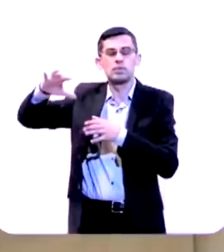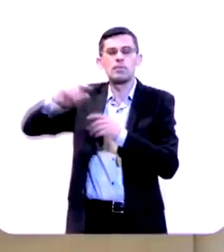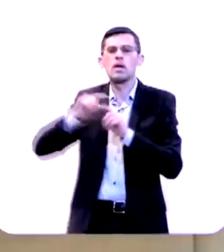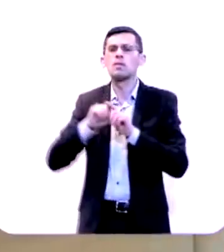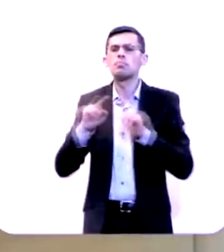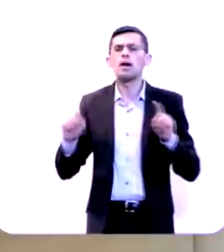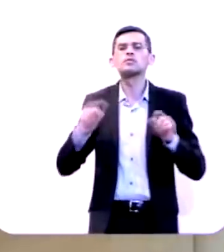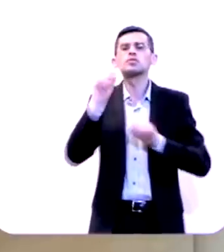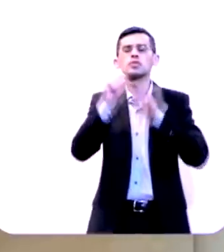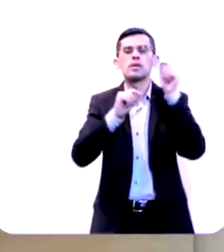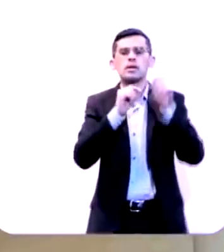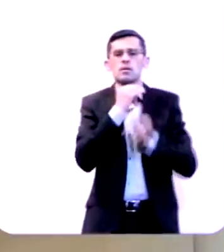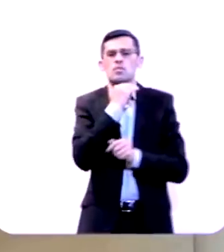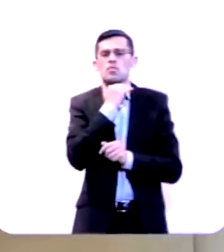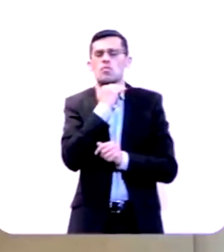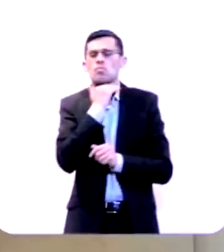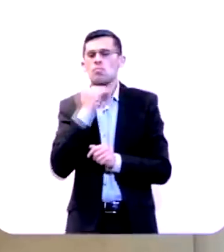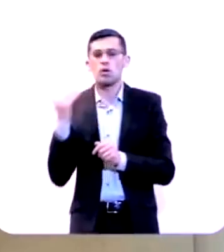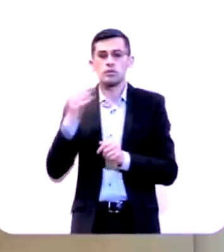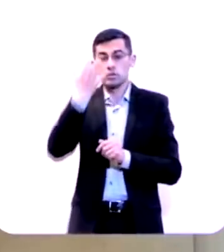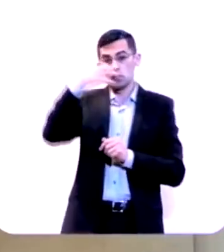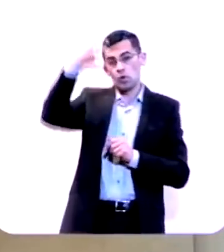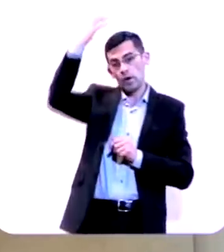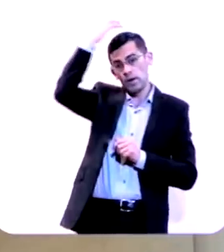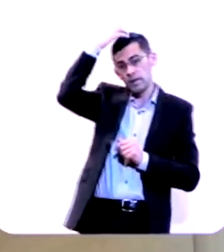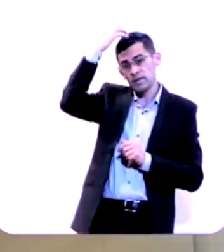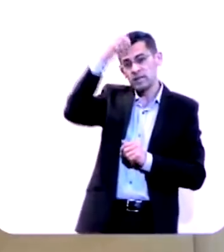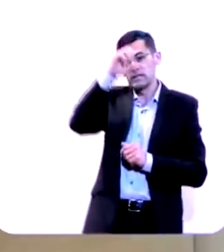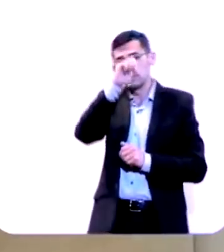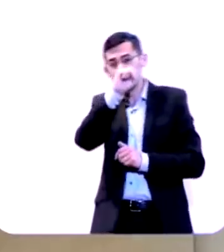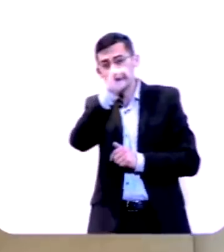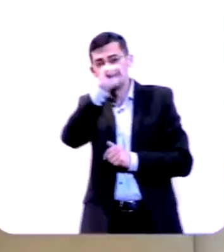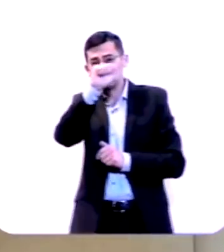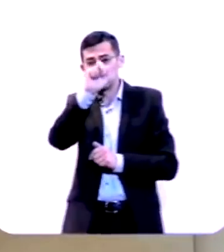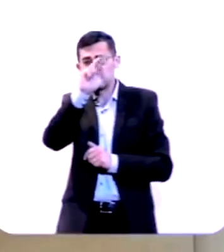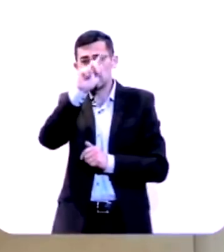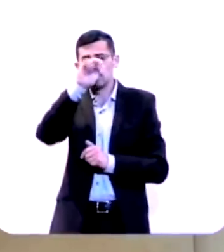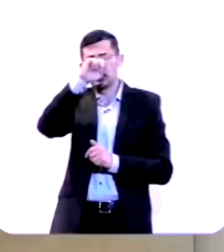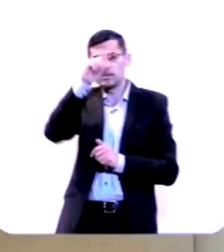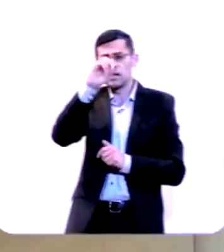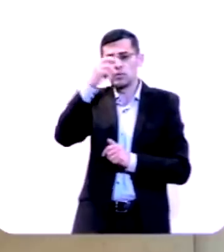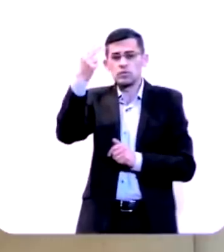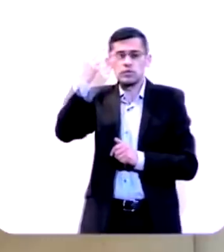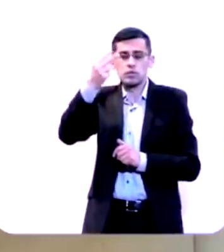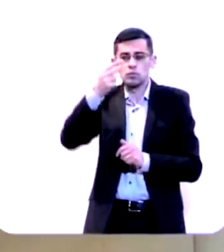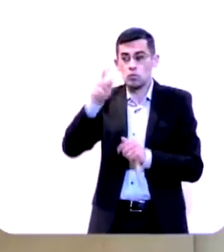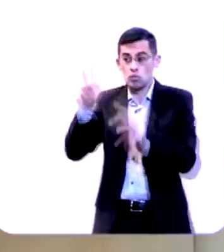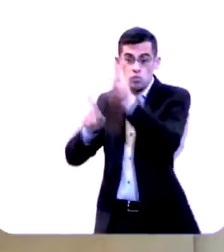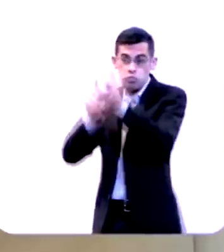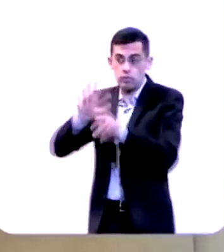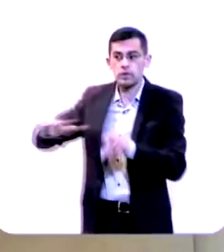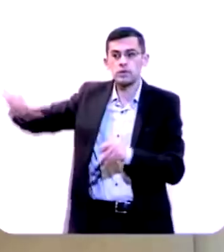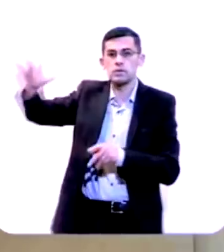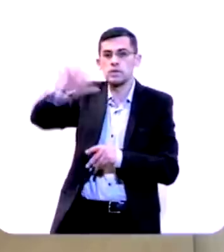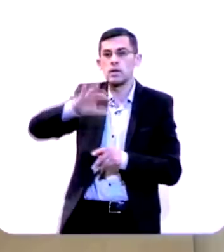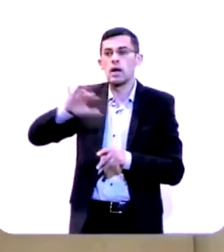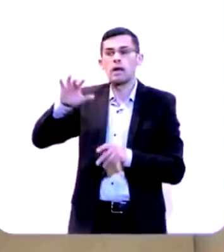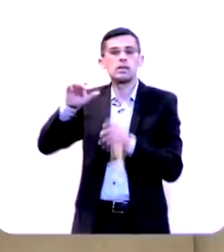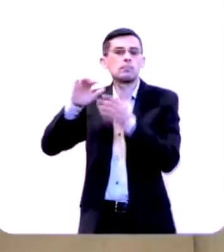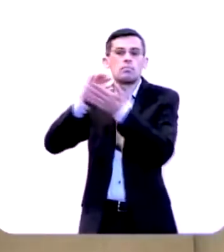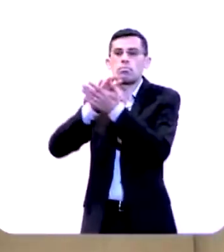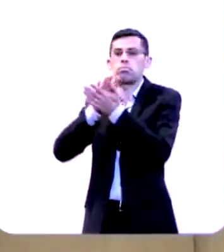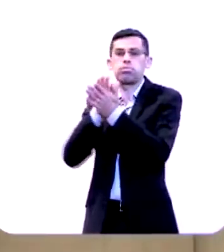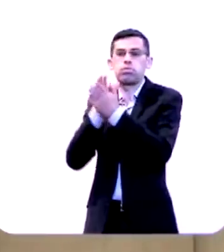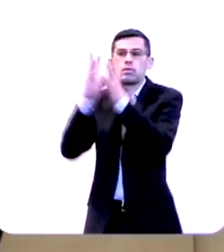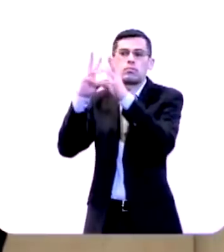Com a morte do rei Sargão II, os povos daquela região imaginaram que o Império Assírio